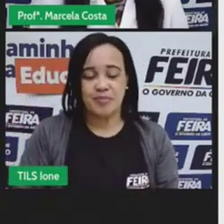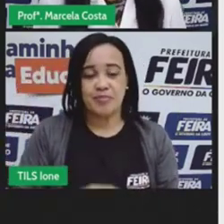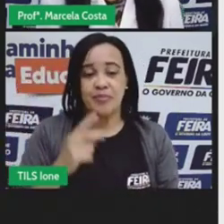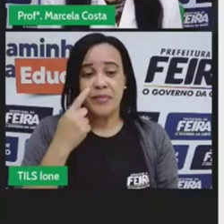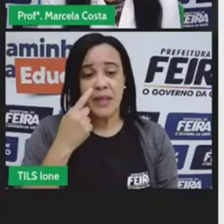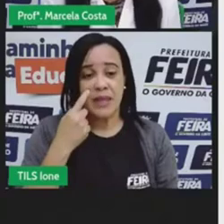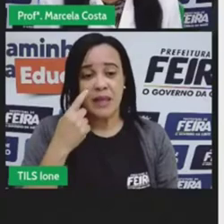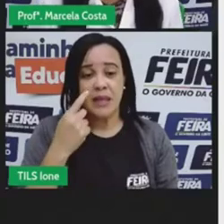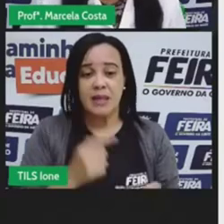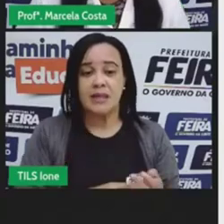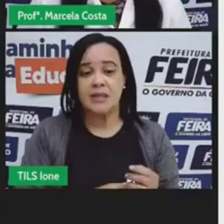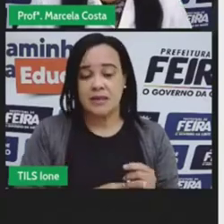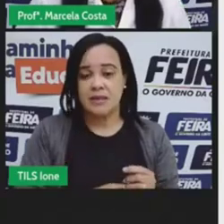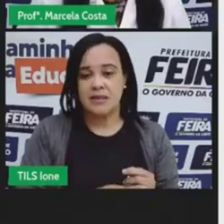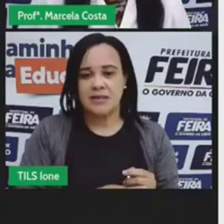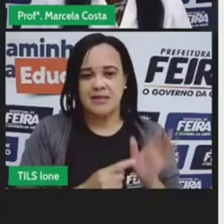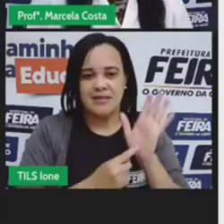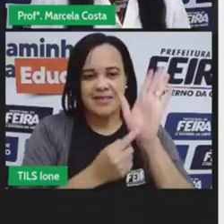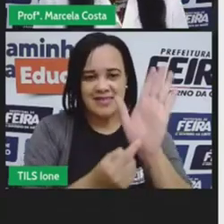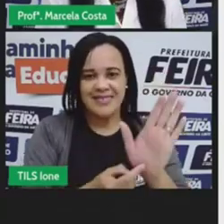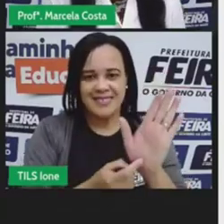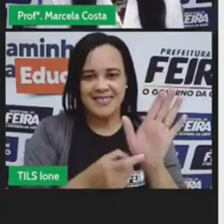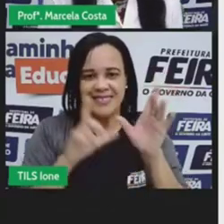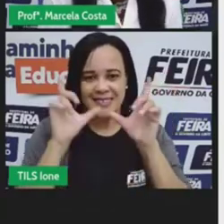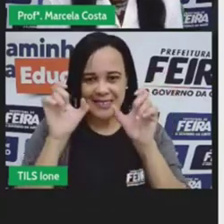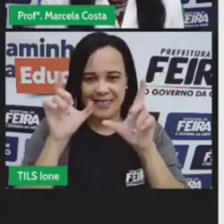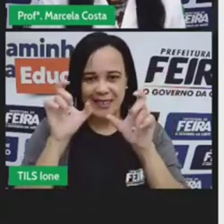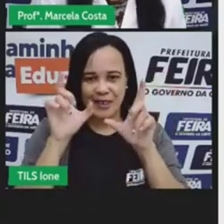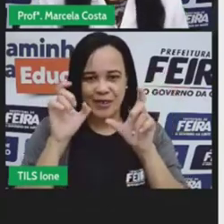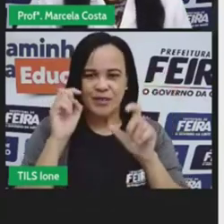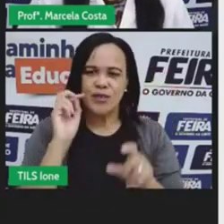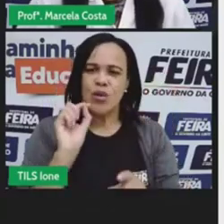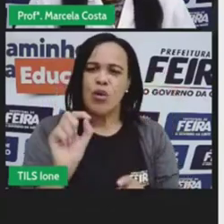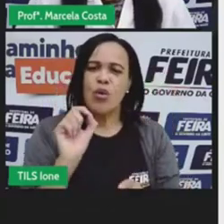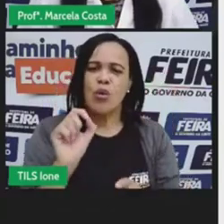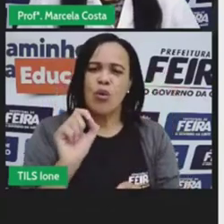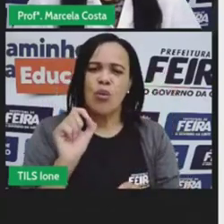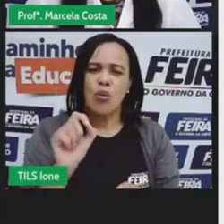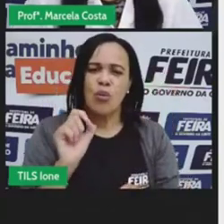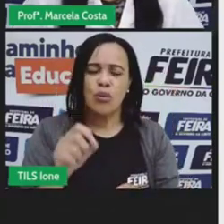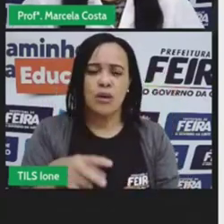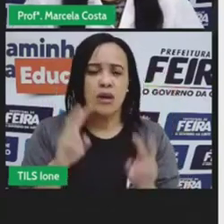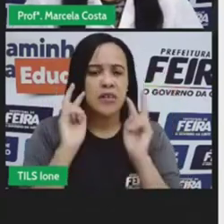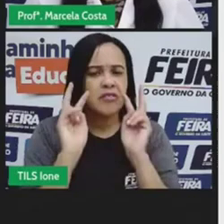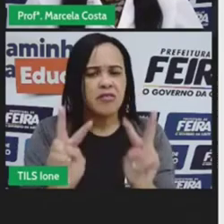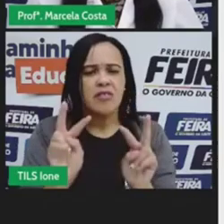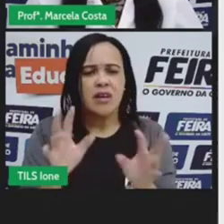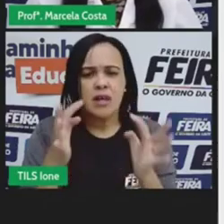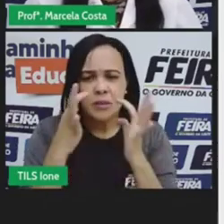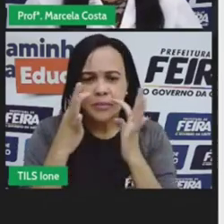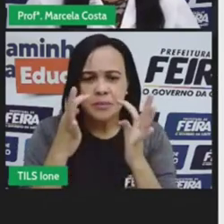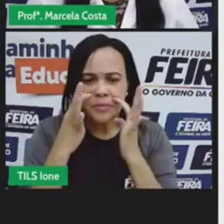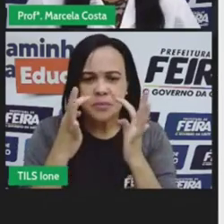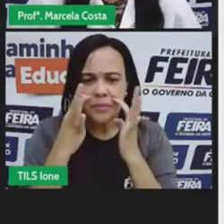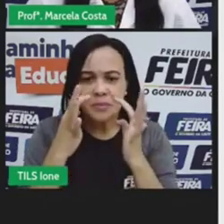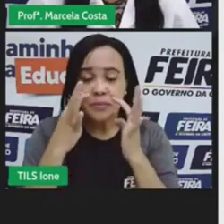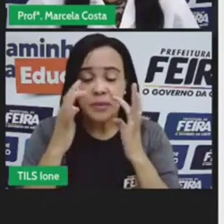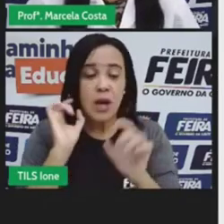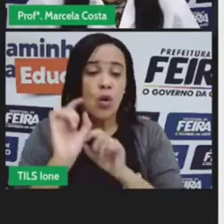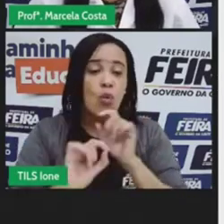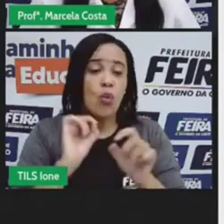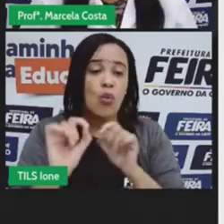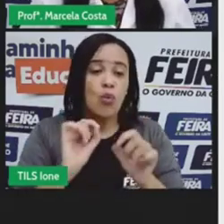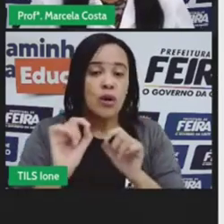Observem essa imagem, crianças. O que é que vocês estão observando aí? O que é a gente